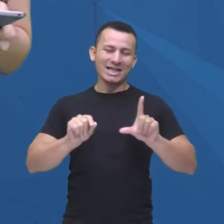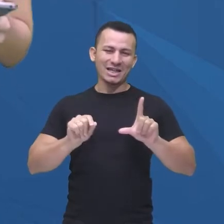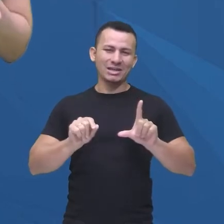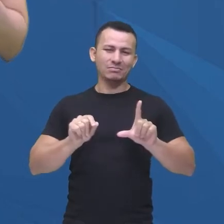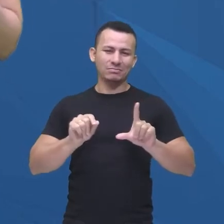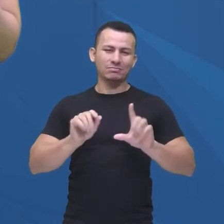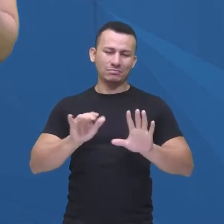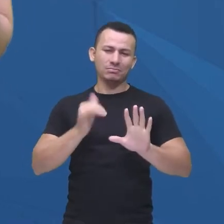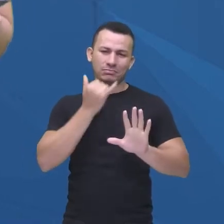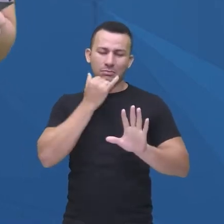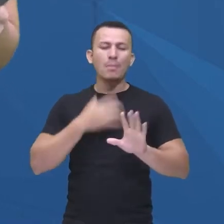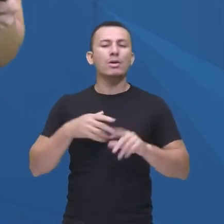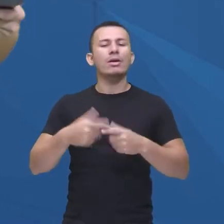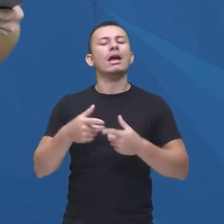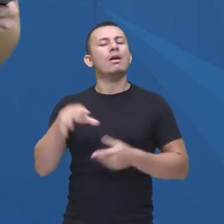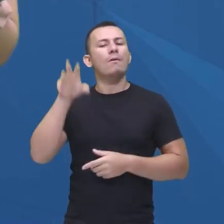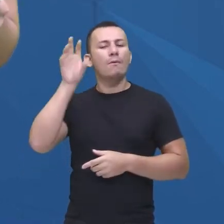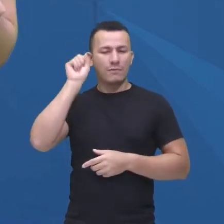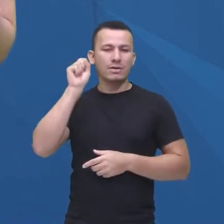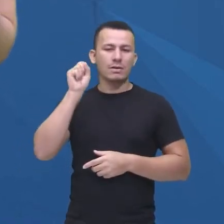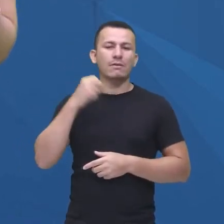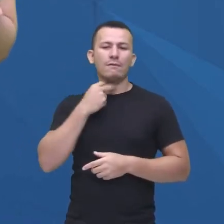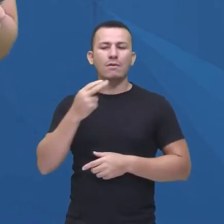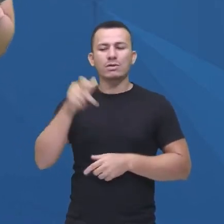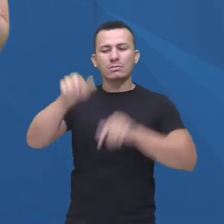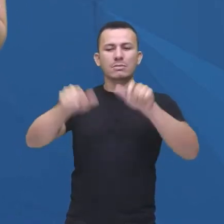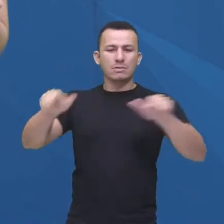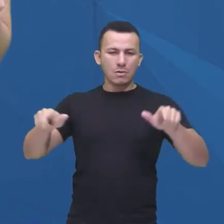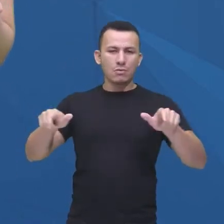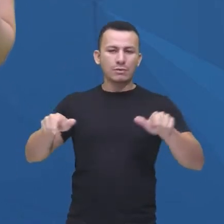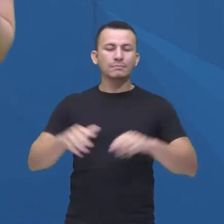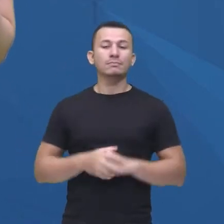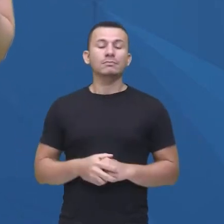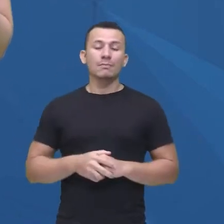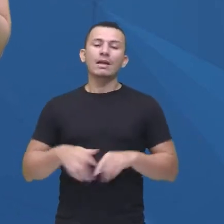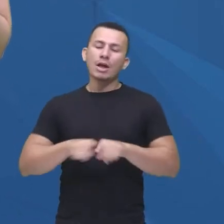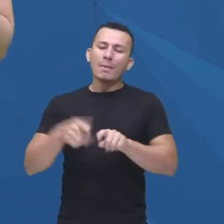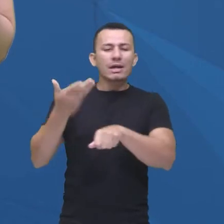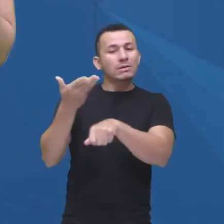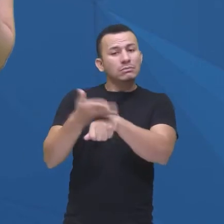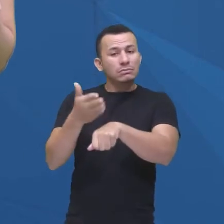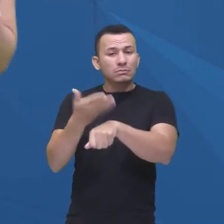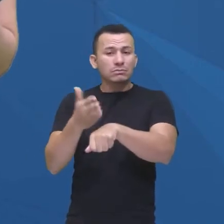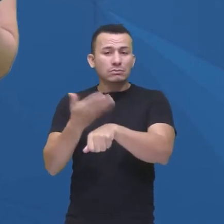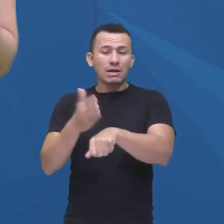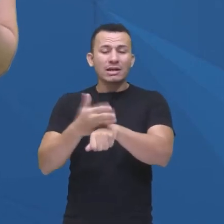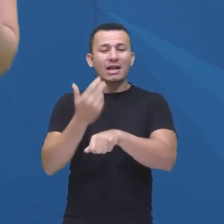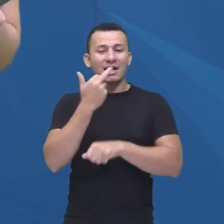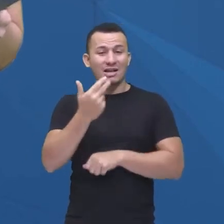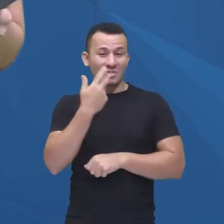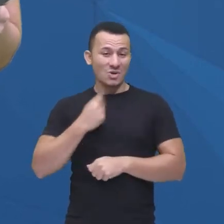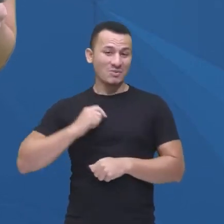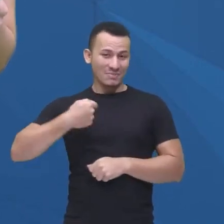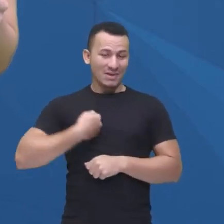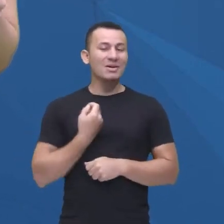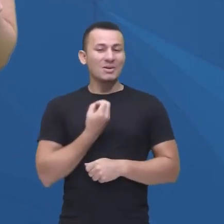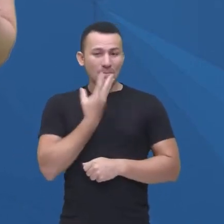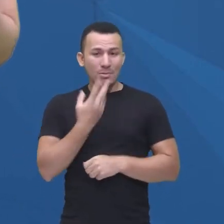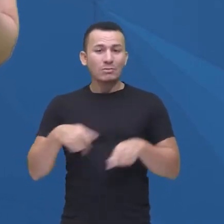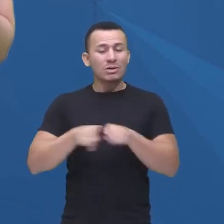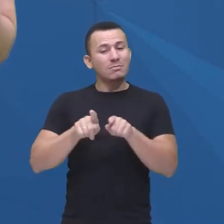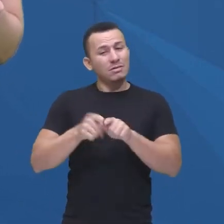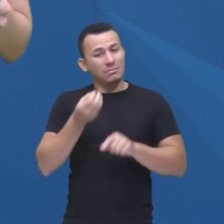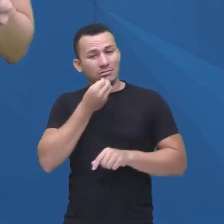a voz, o personagem. Eu também tiro esse momento pra exercitar um pouquinho ali outros idiomas, né? Colocando ali a